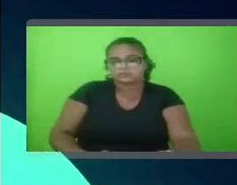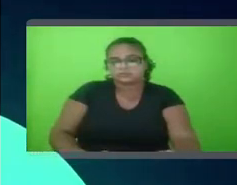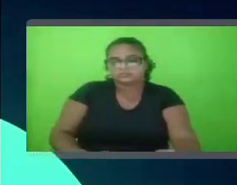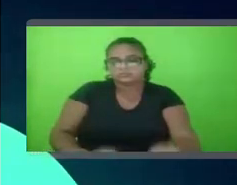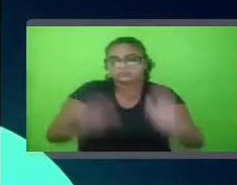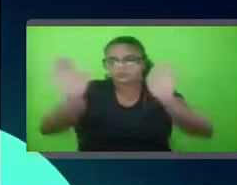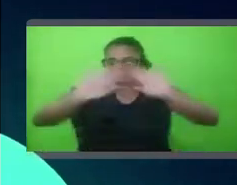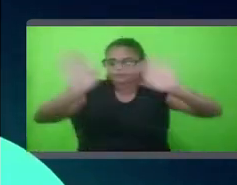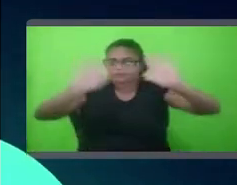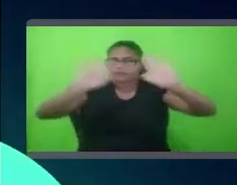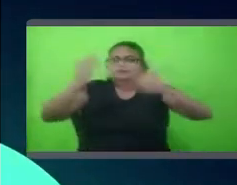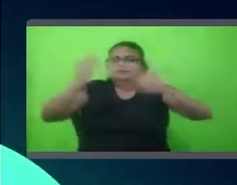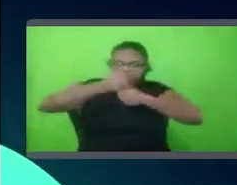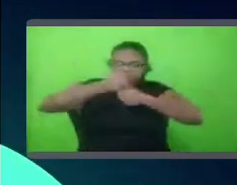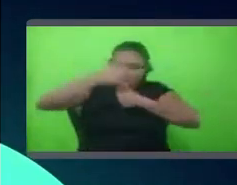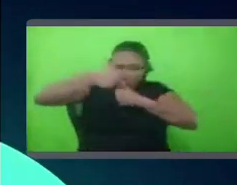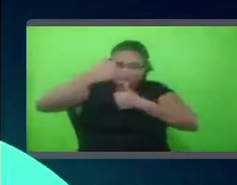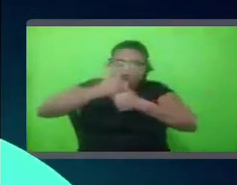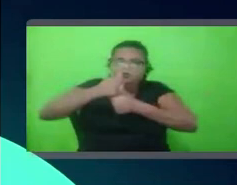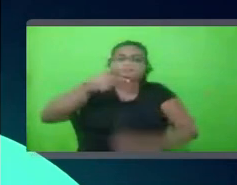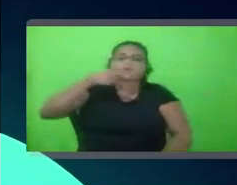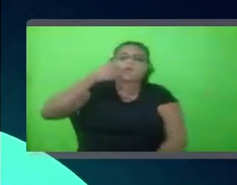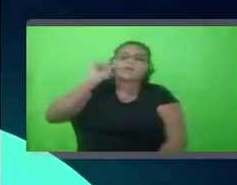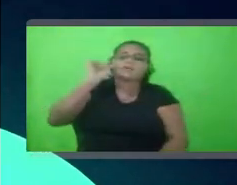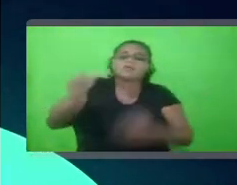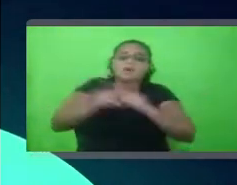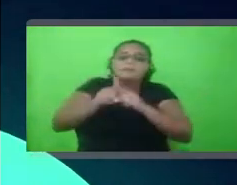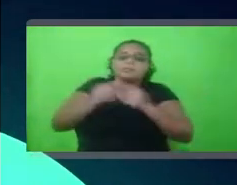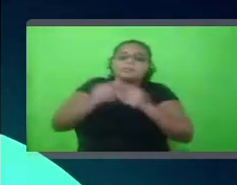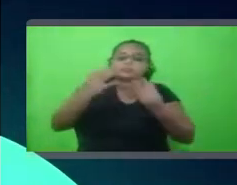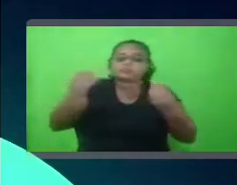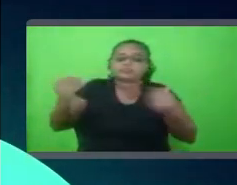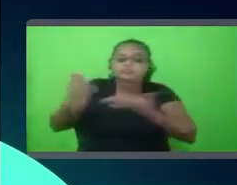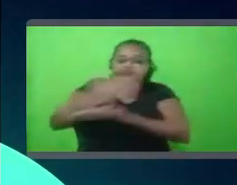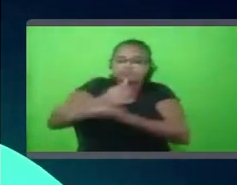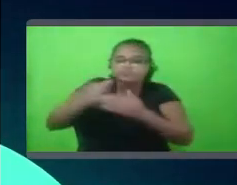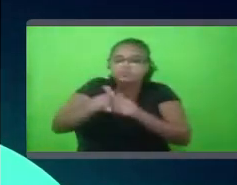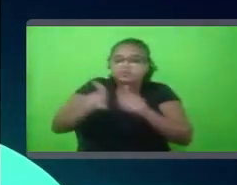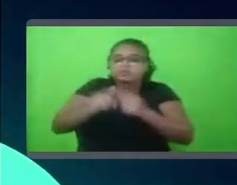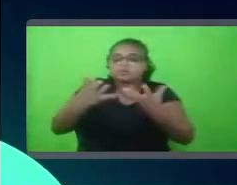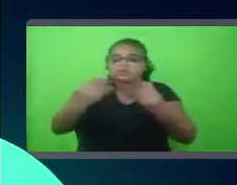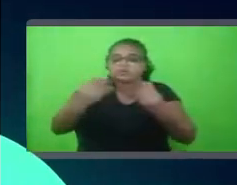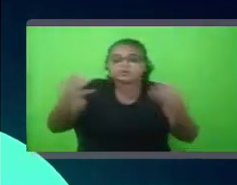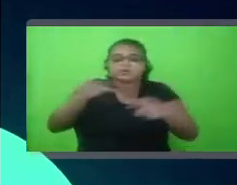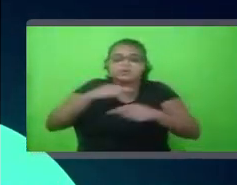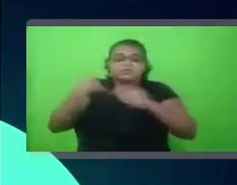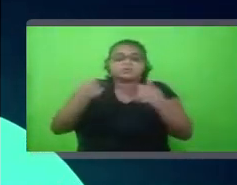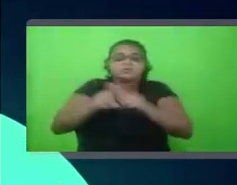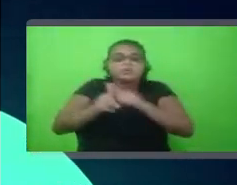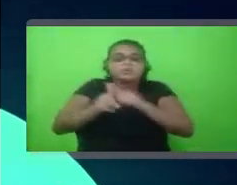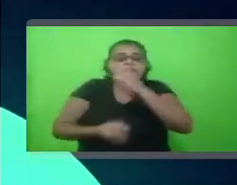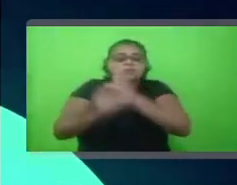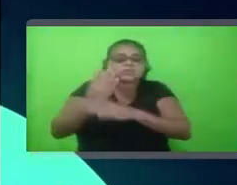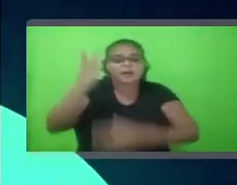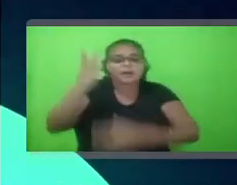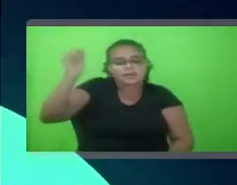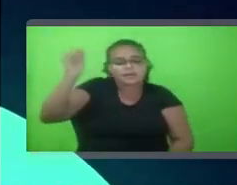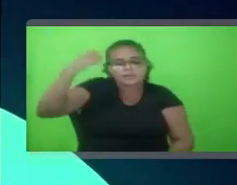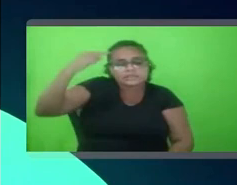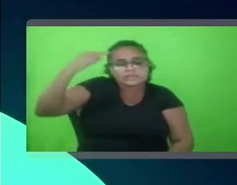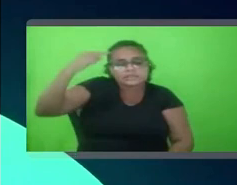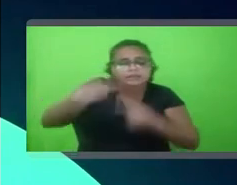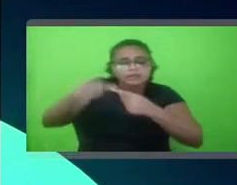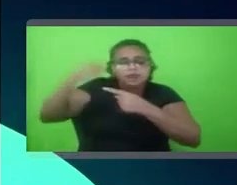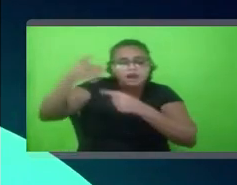cinco anos atrás, você ter o dado de ontem era um dado muito fresco. Hoje em dia, a gente já está trabalhando com projeções,